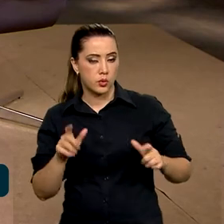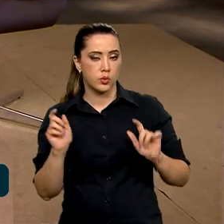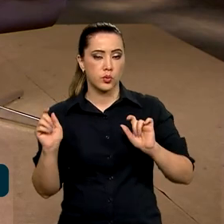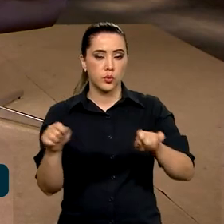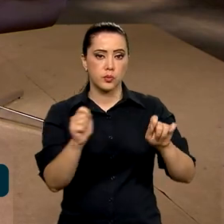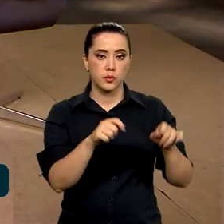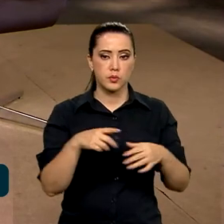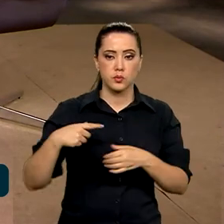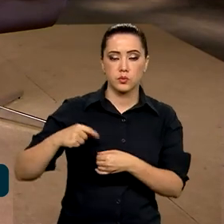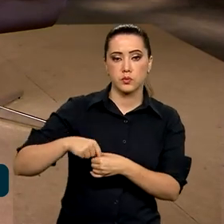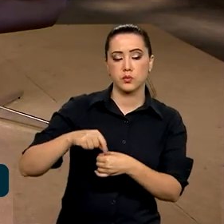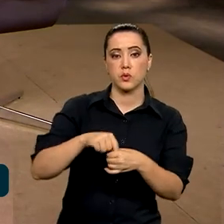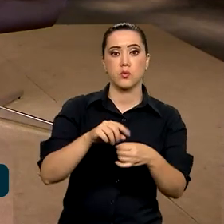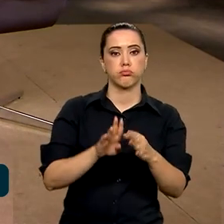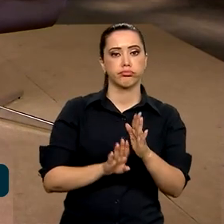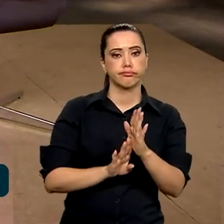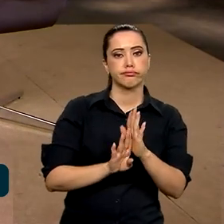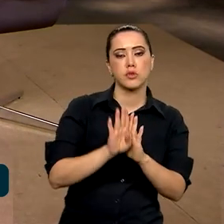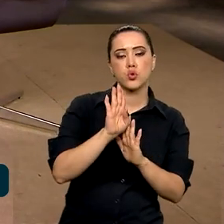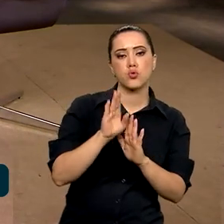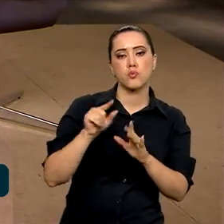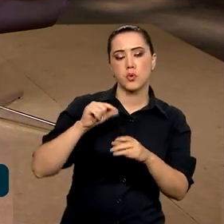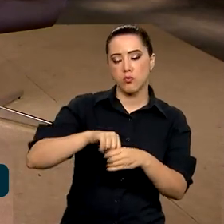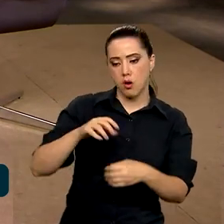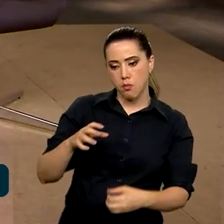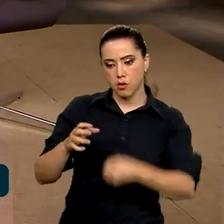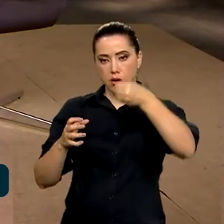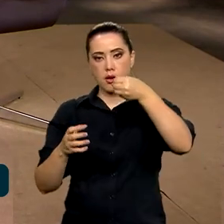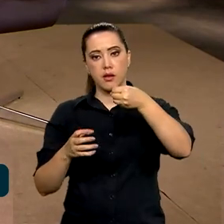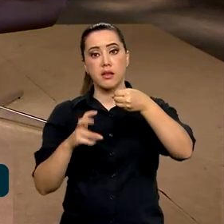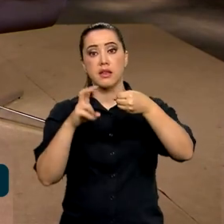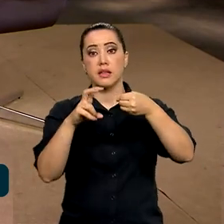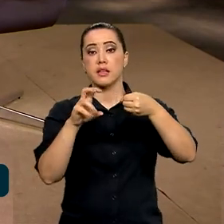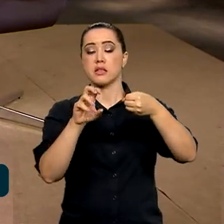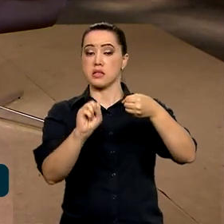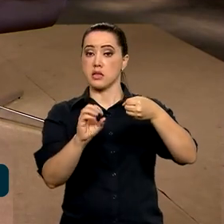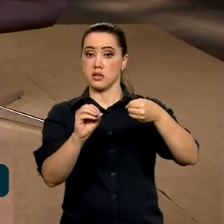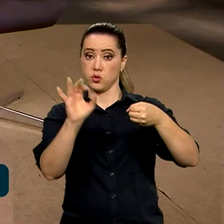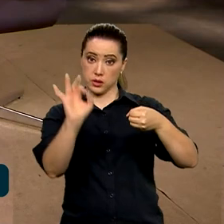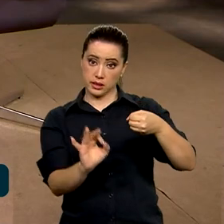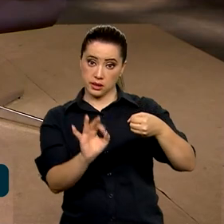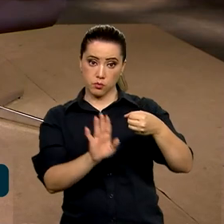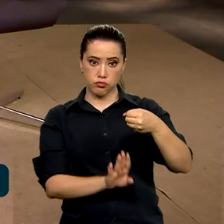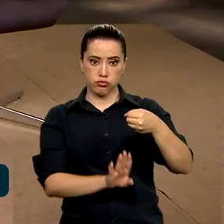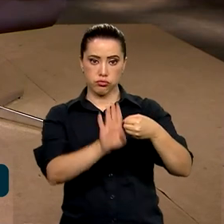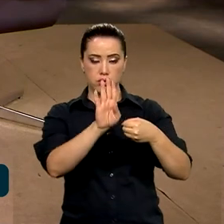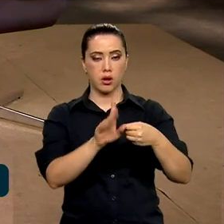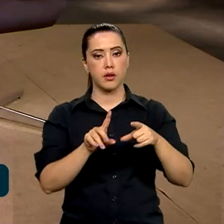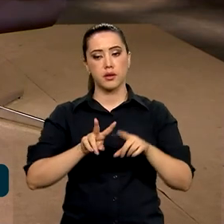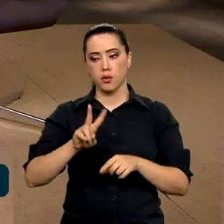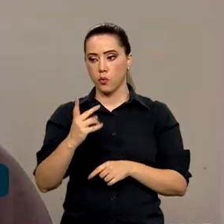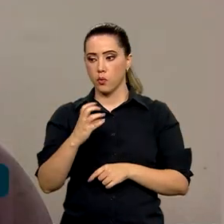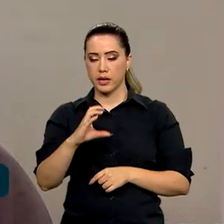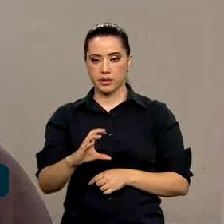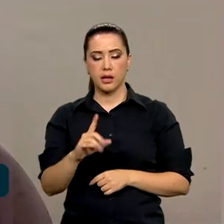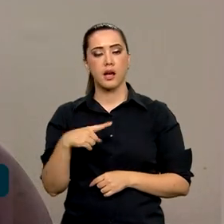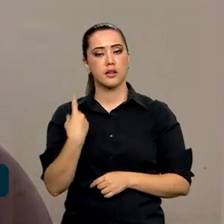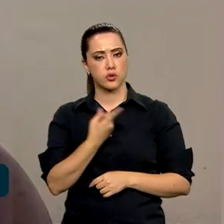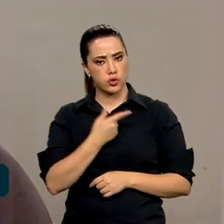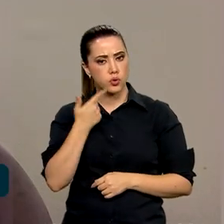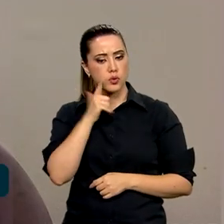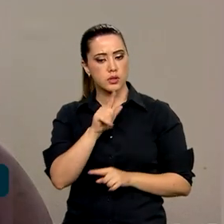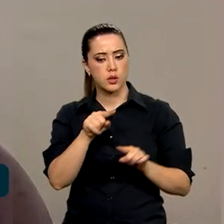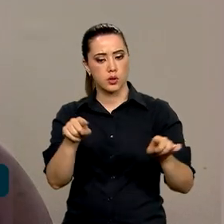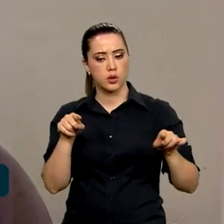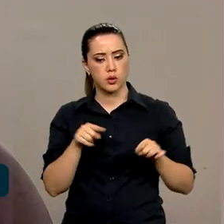produtividade em 580%. Então, você vê que a gente aumentou por hectare, com consciência e tecnologia,